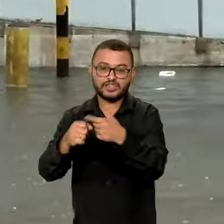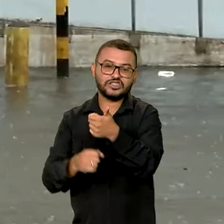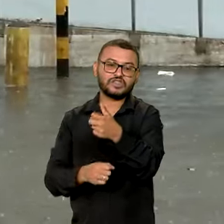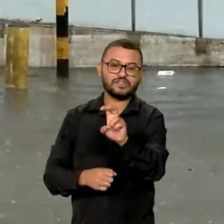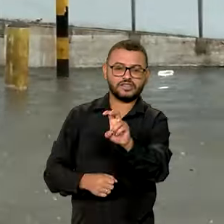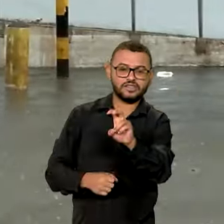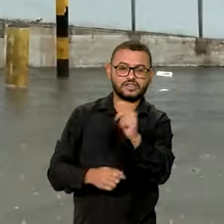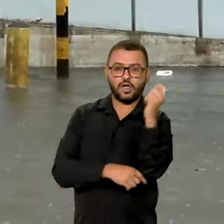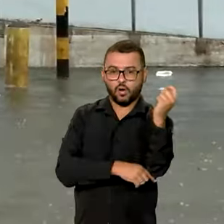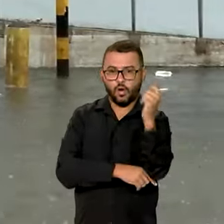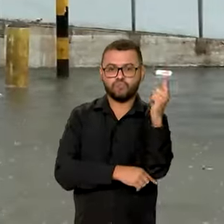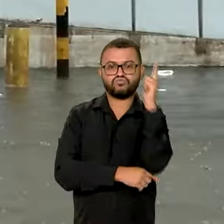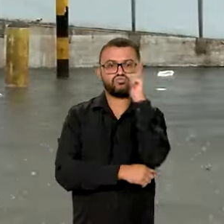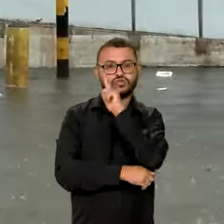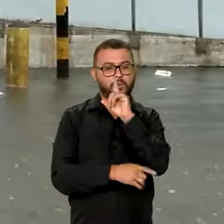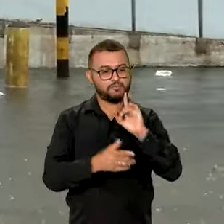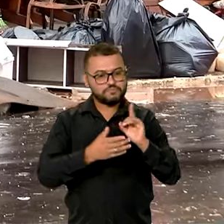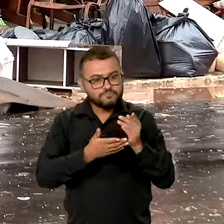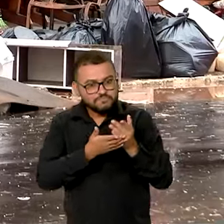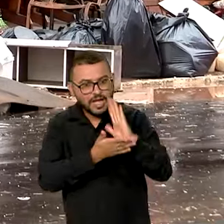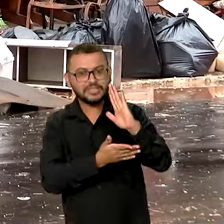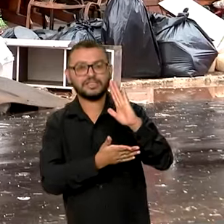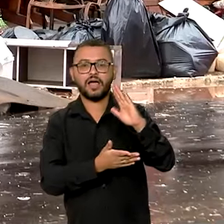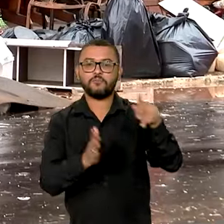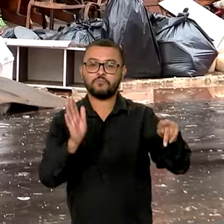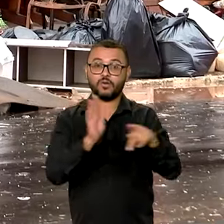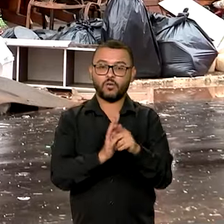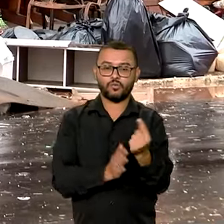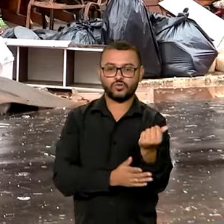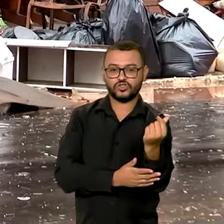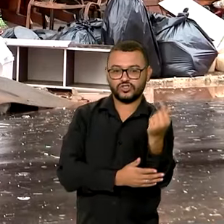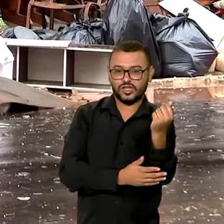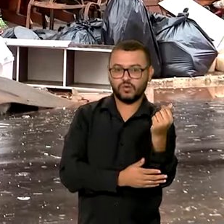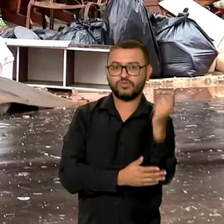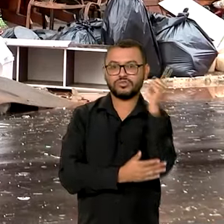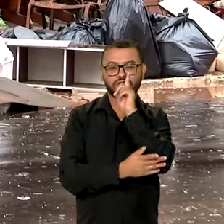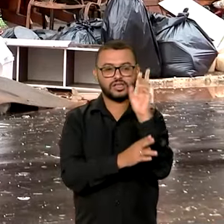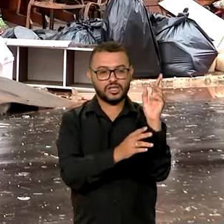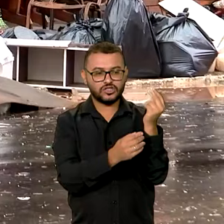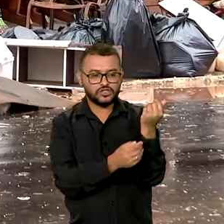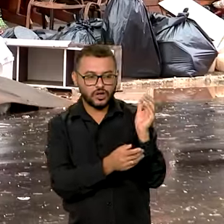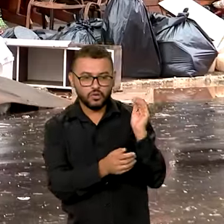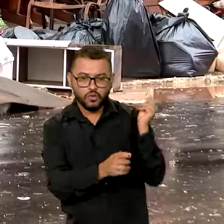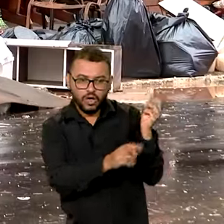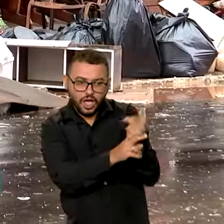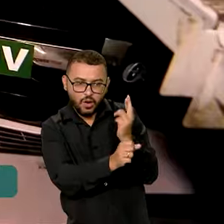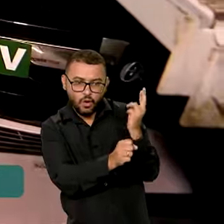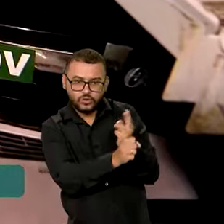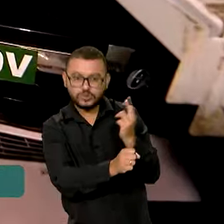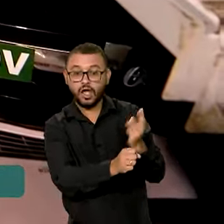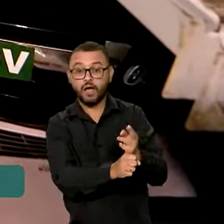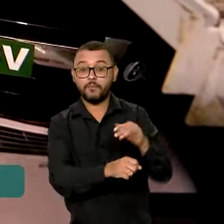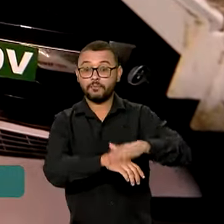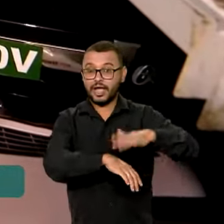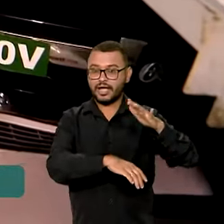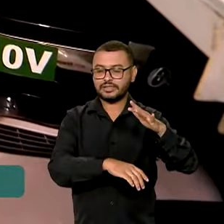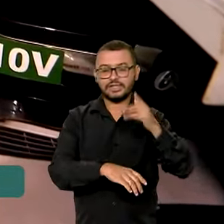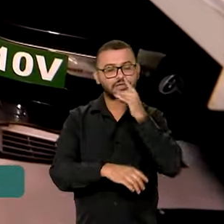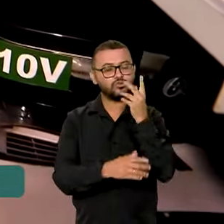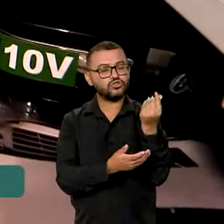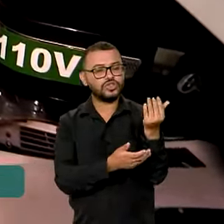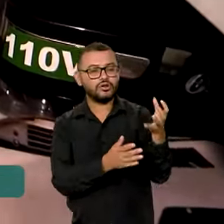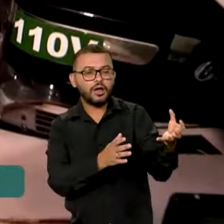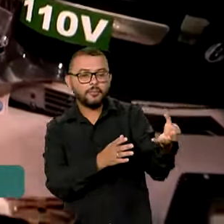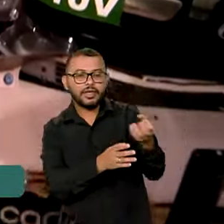foram habilitados nesta segunda-feira para receber o benefício auxílio reconstrução. Para poder sacar